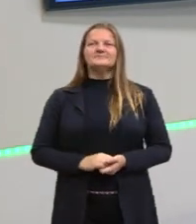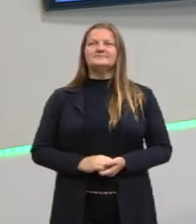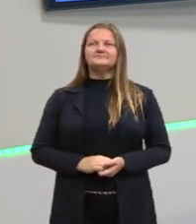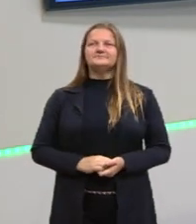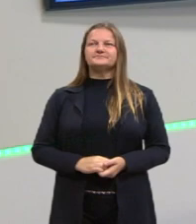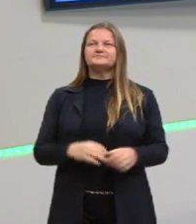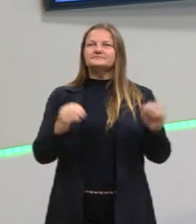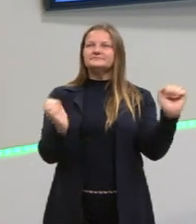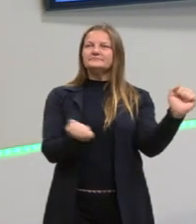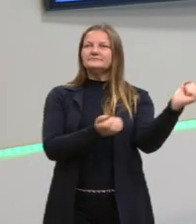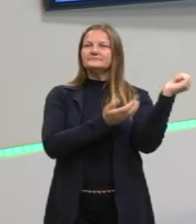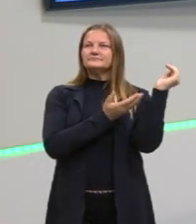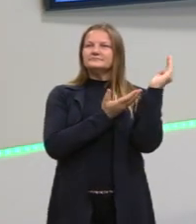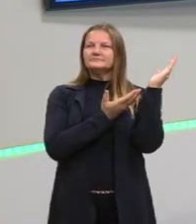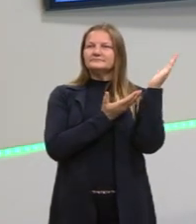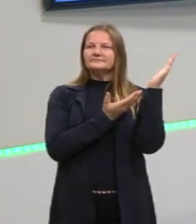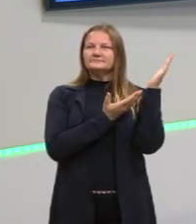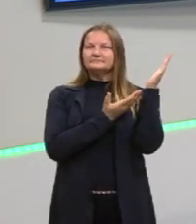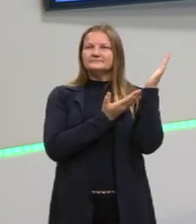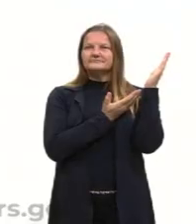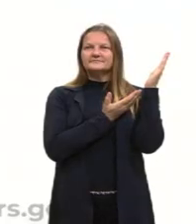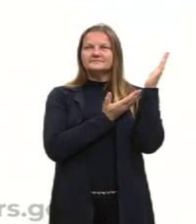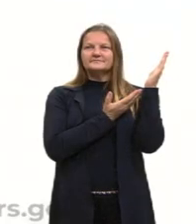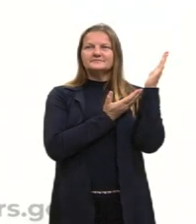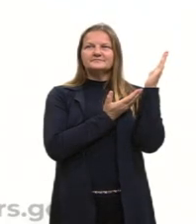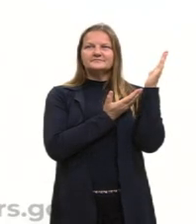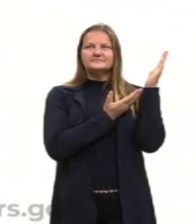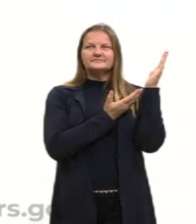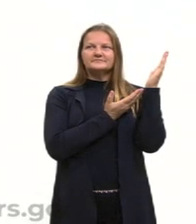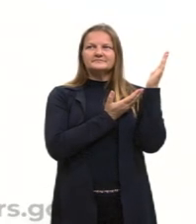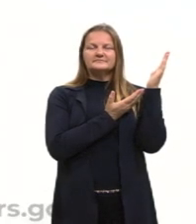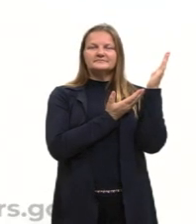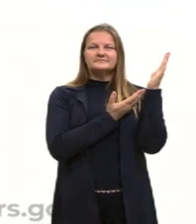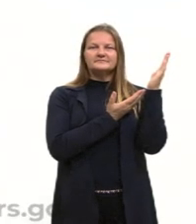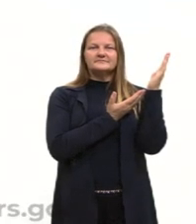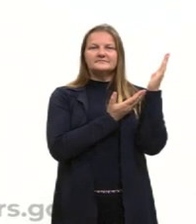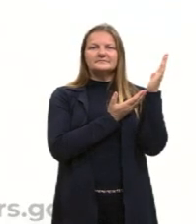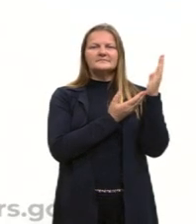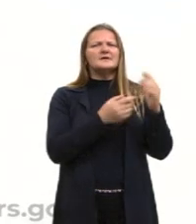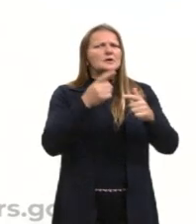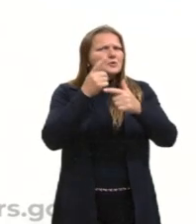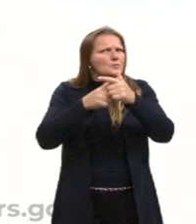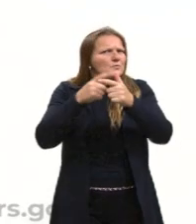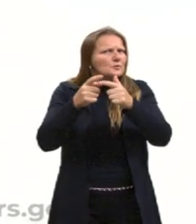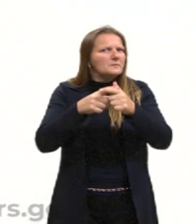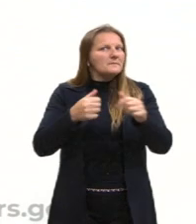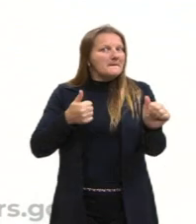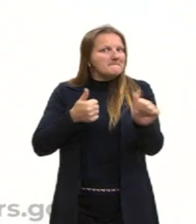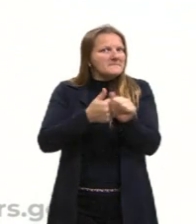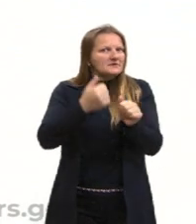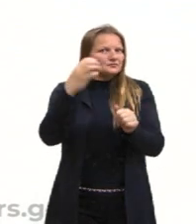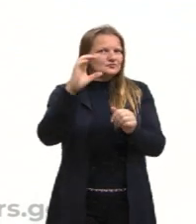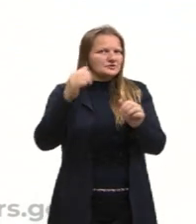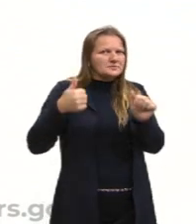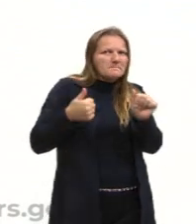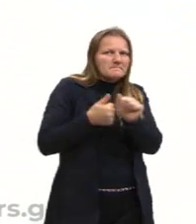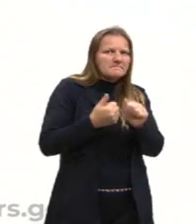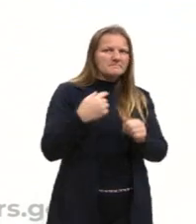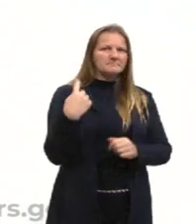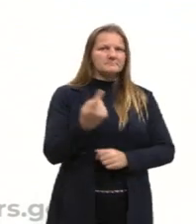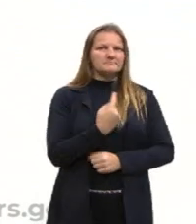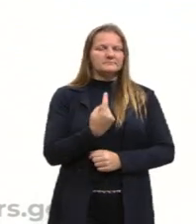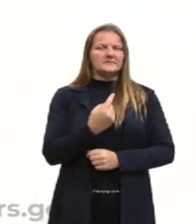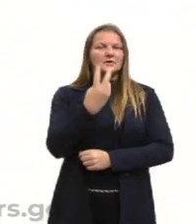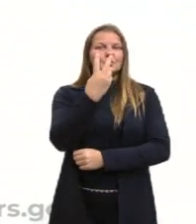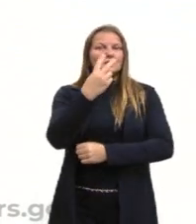Olha só, vamos partir de um problema bem concreto, a ciência bem próxima a nós. Depois de dois anos